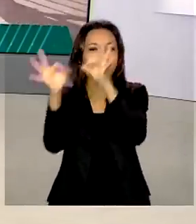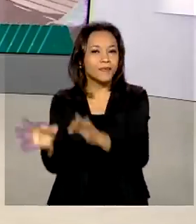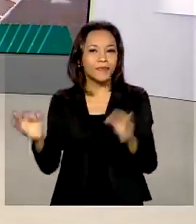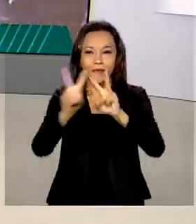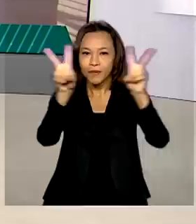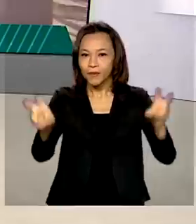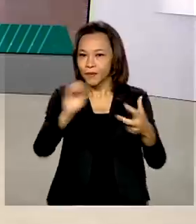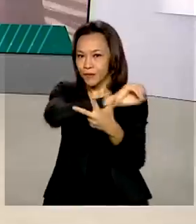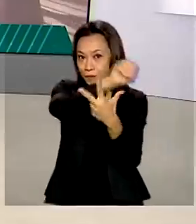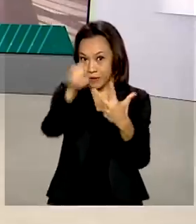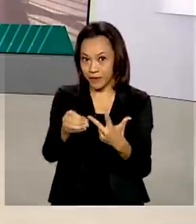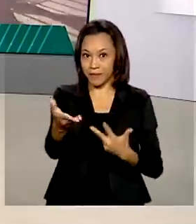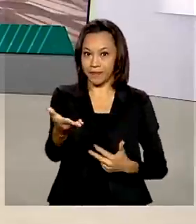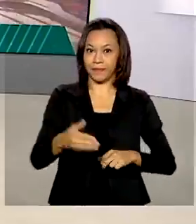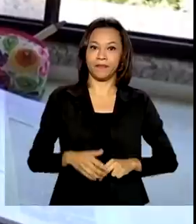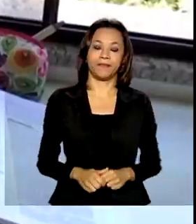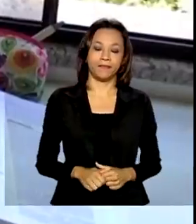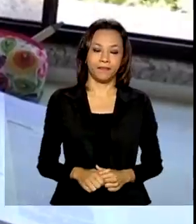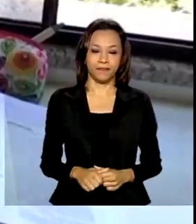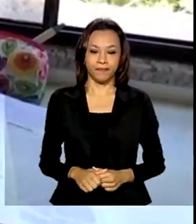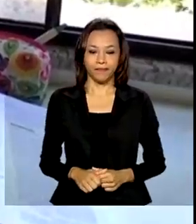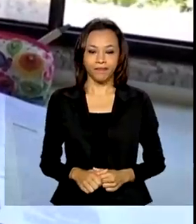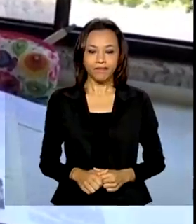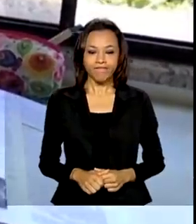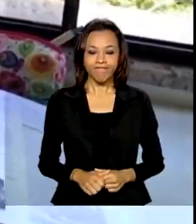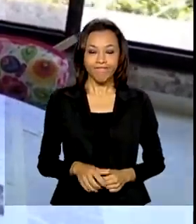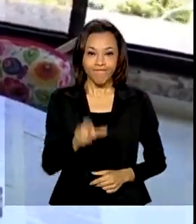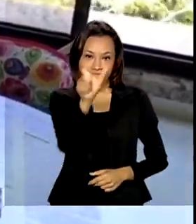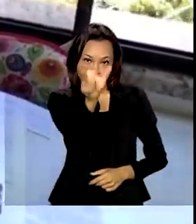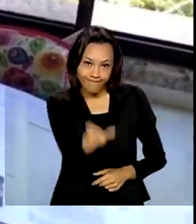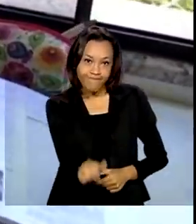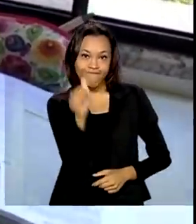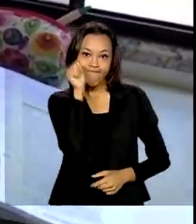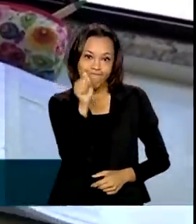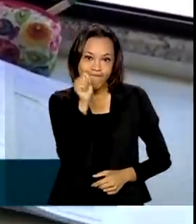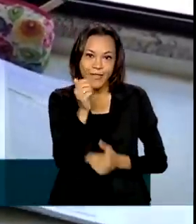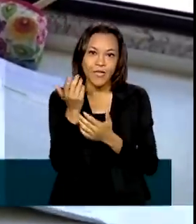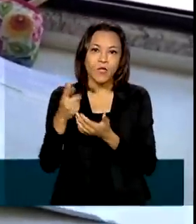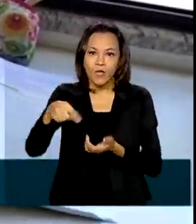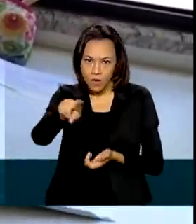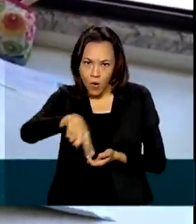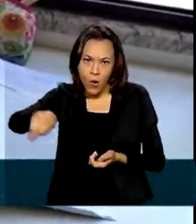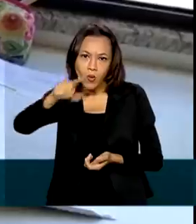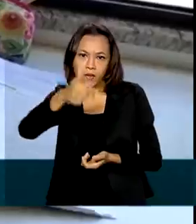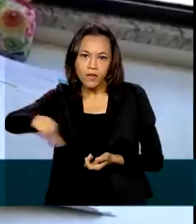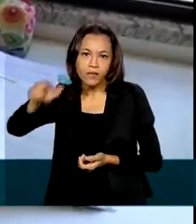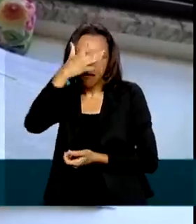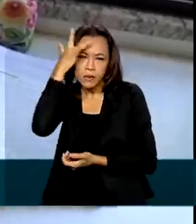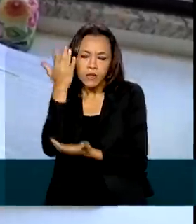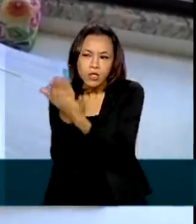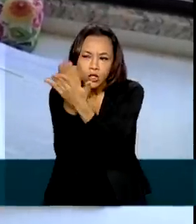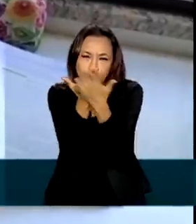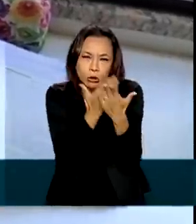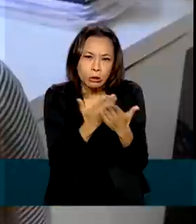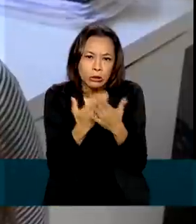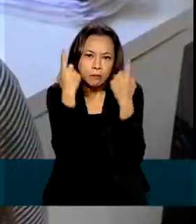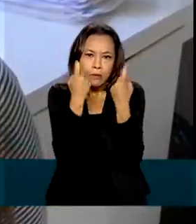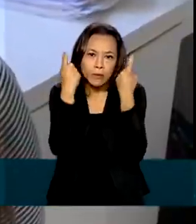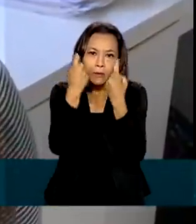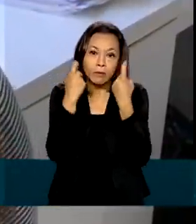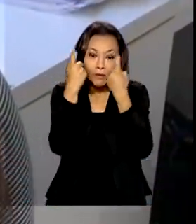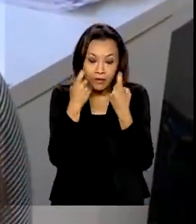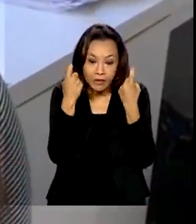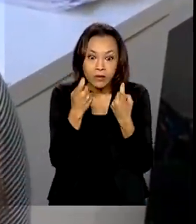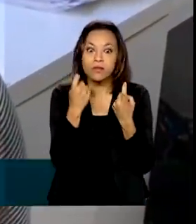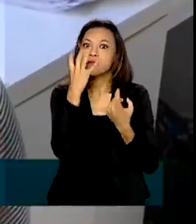Nacional do Ensino Médio. Além dos estudos, os candidatos têm outras preocupações este ano, e